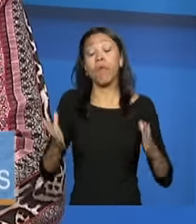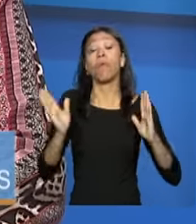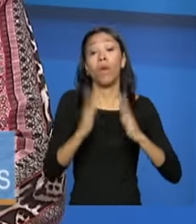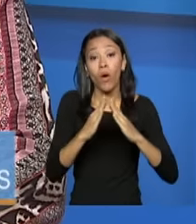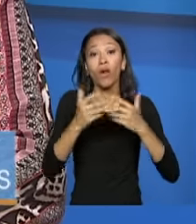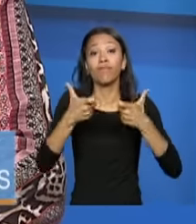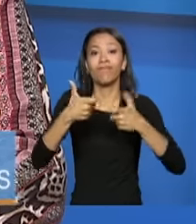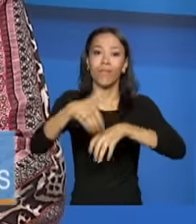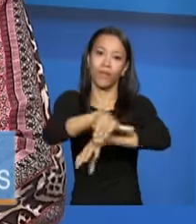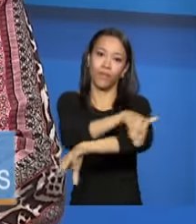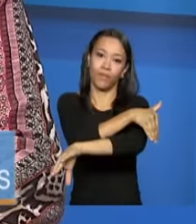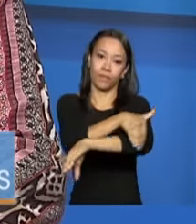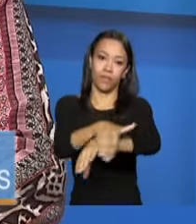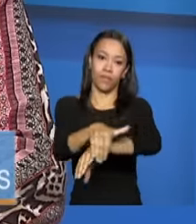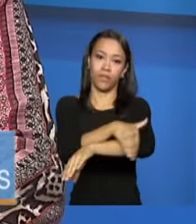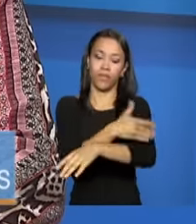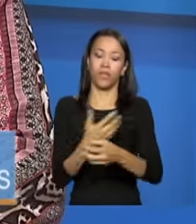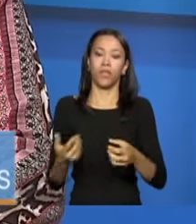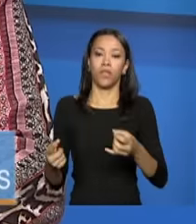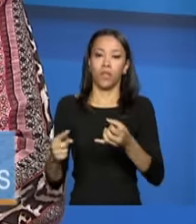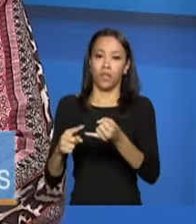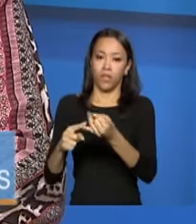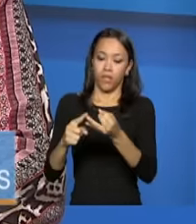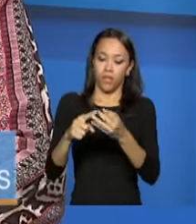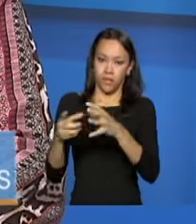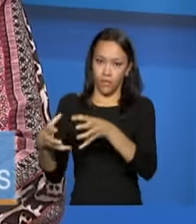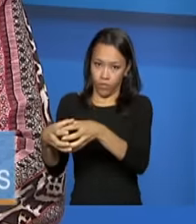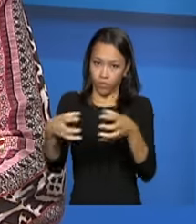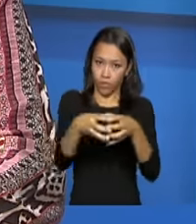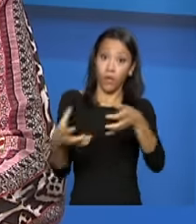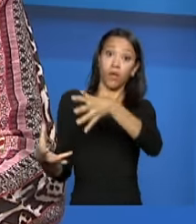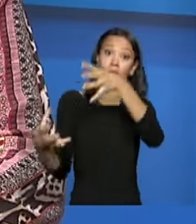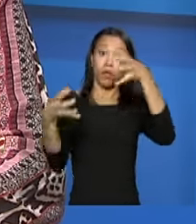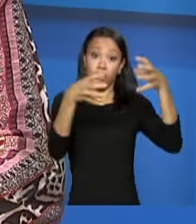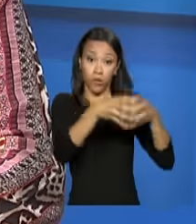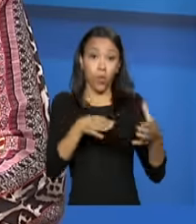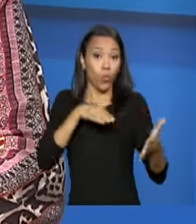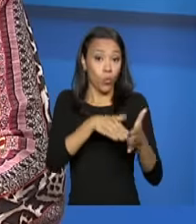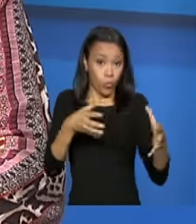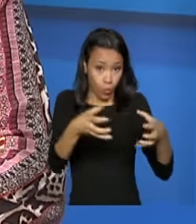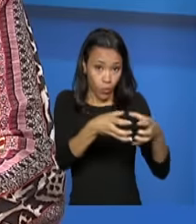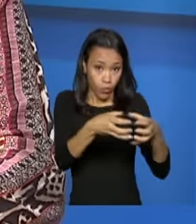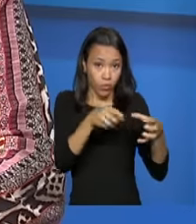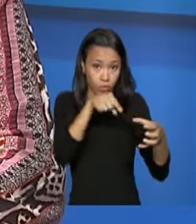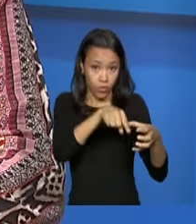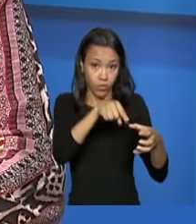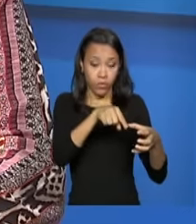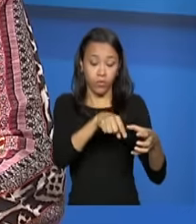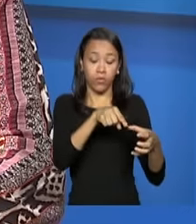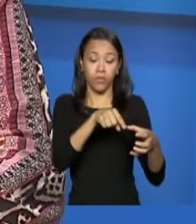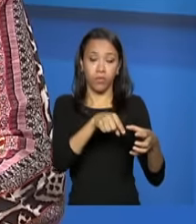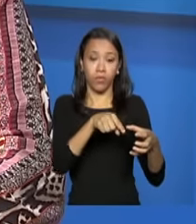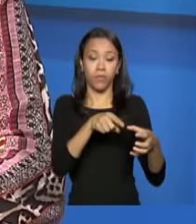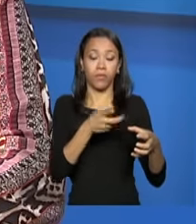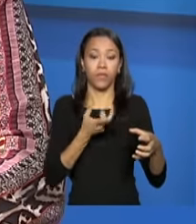moradia. E ainda uma última oferta do serviço de acolhimento, ainda nessa modalidade, para